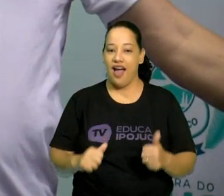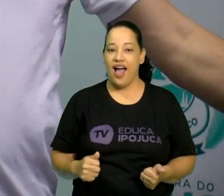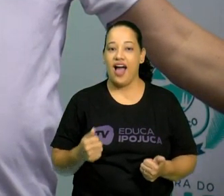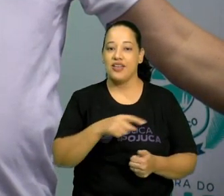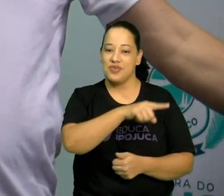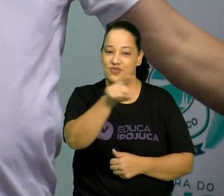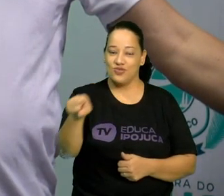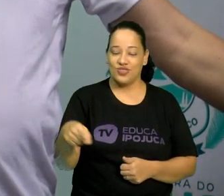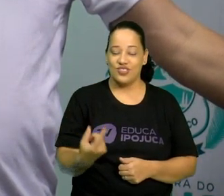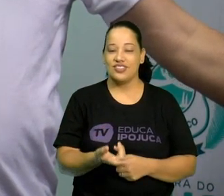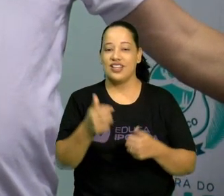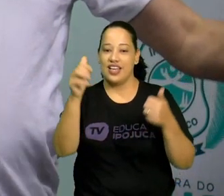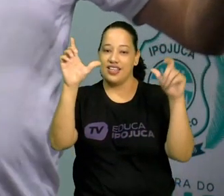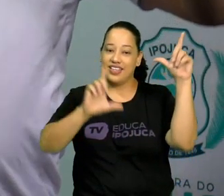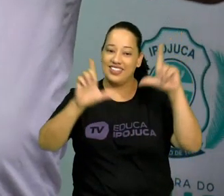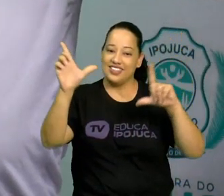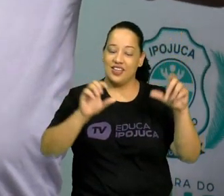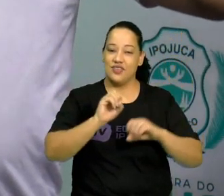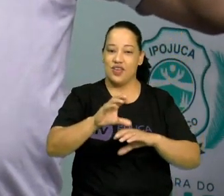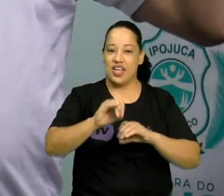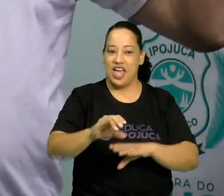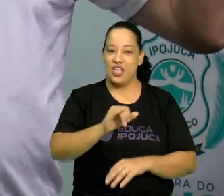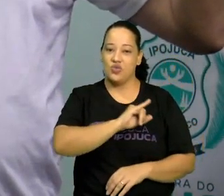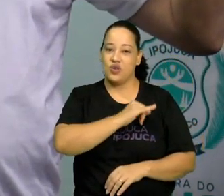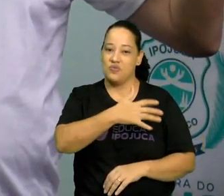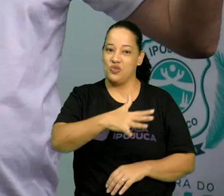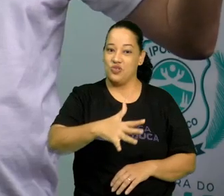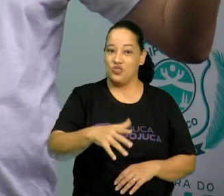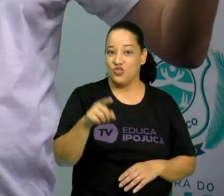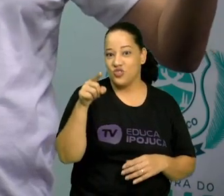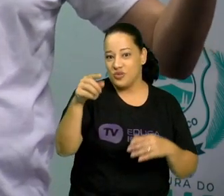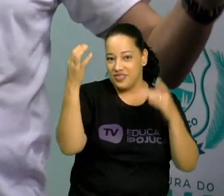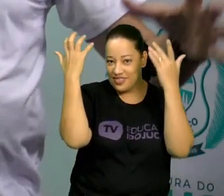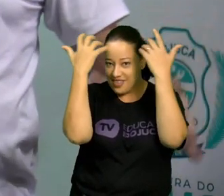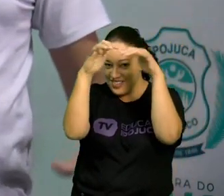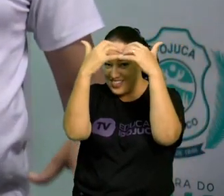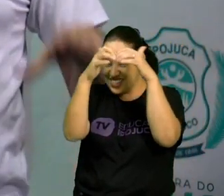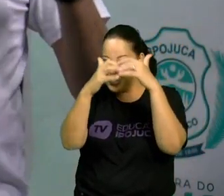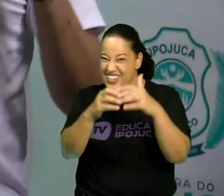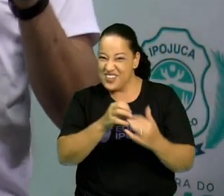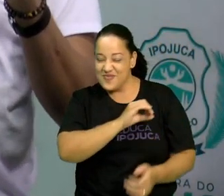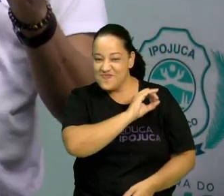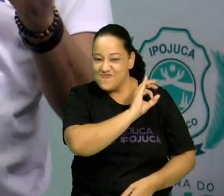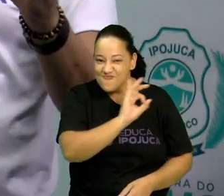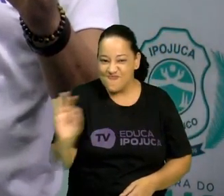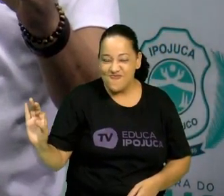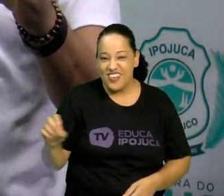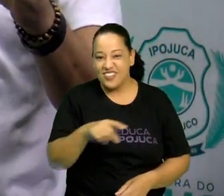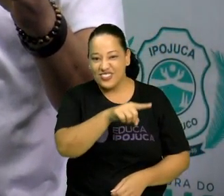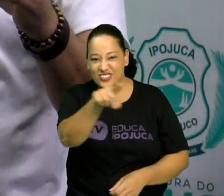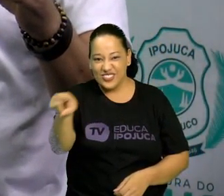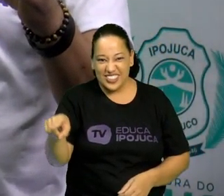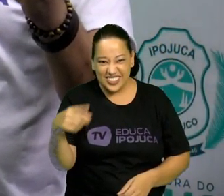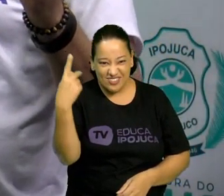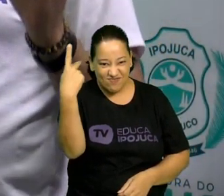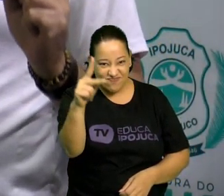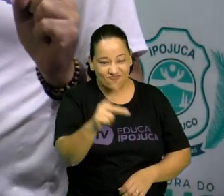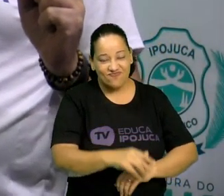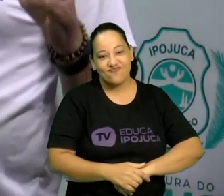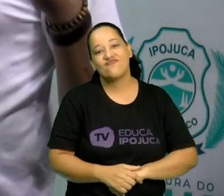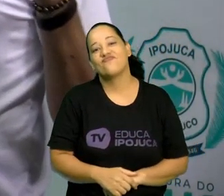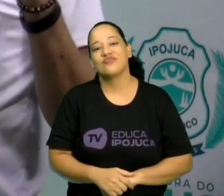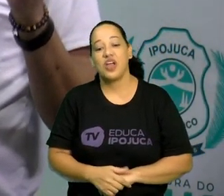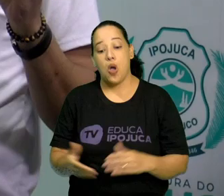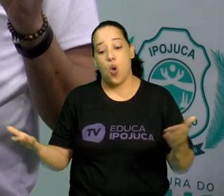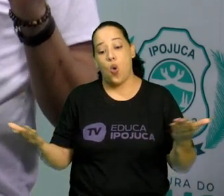e Pozuca, aquecendo esses cérebros maravilhosos que são os de vocês. E